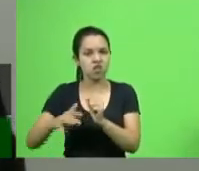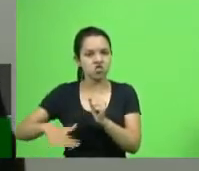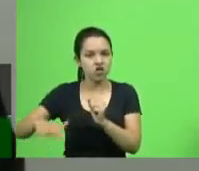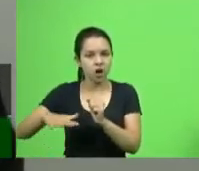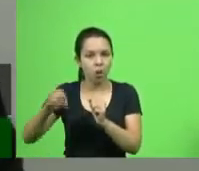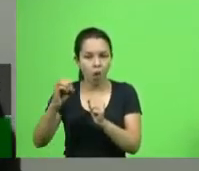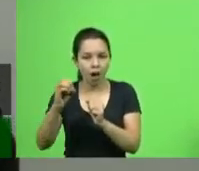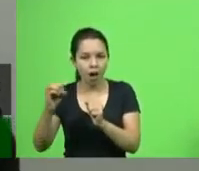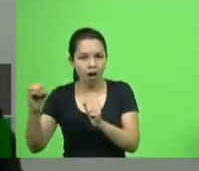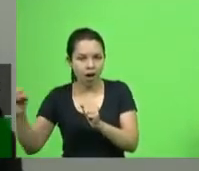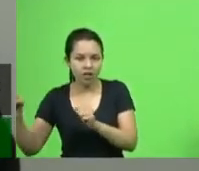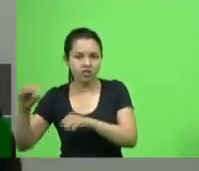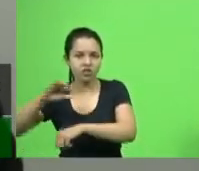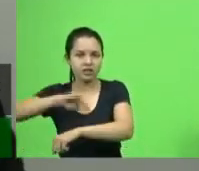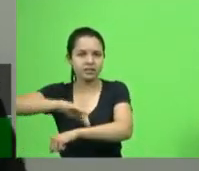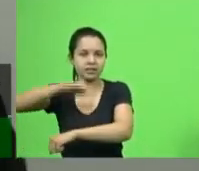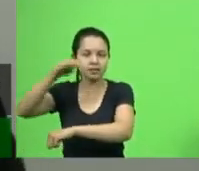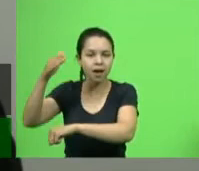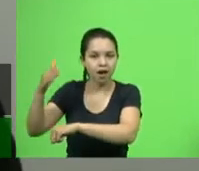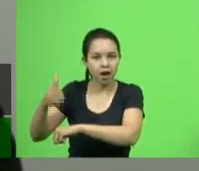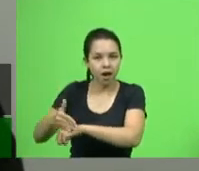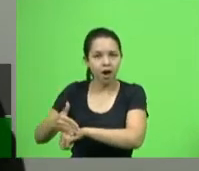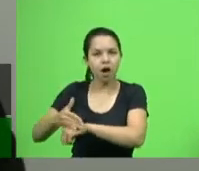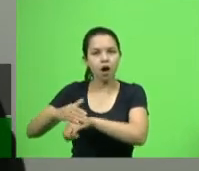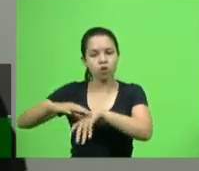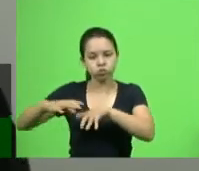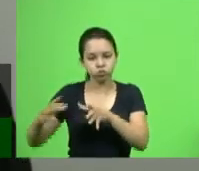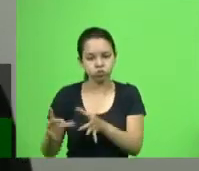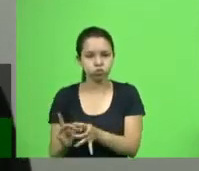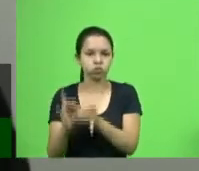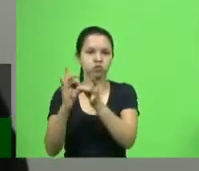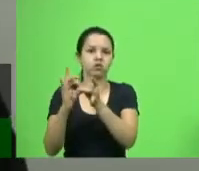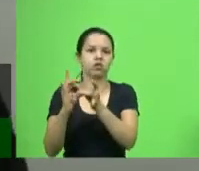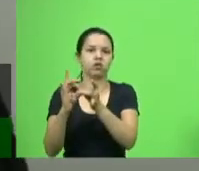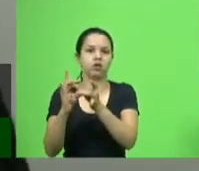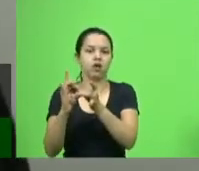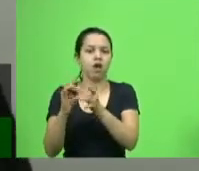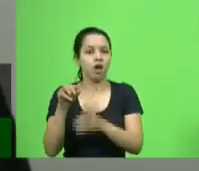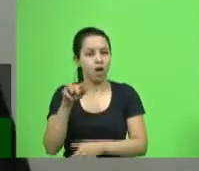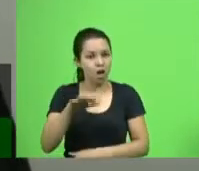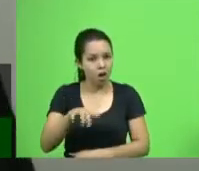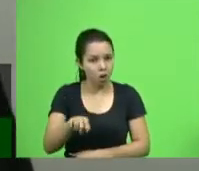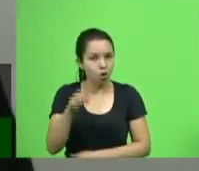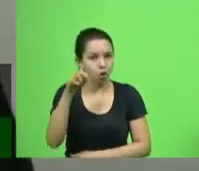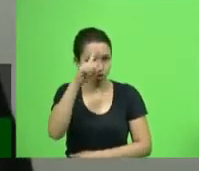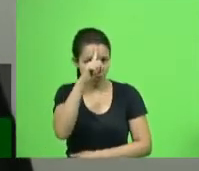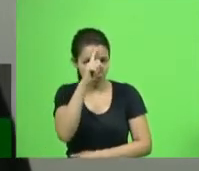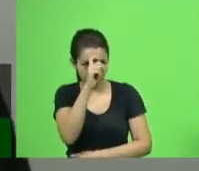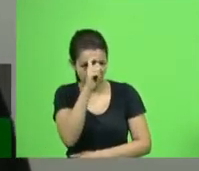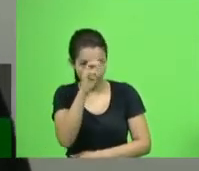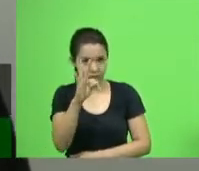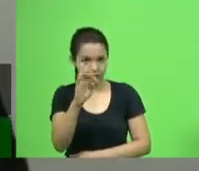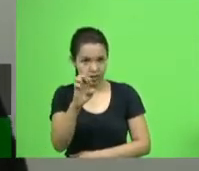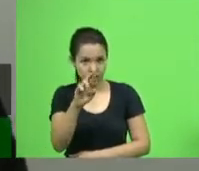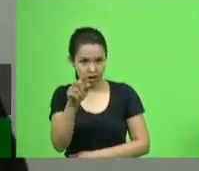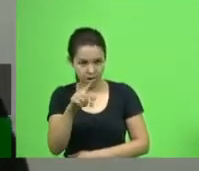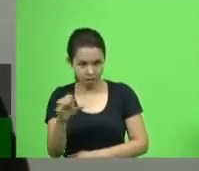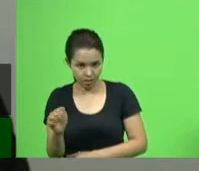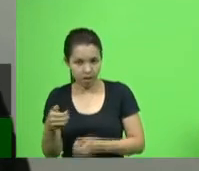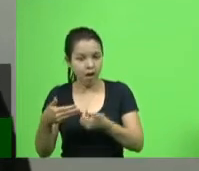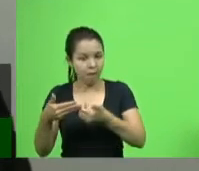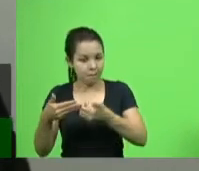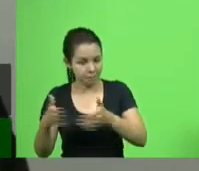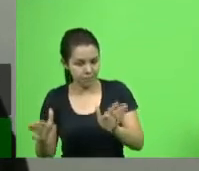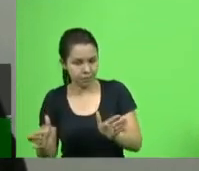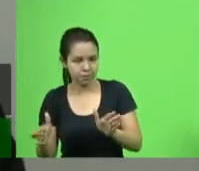Serra se unir, para que o Hospital Tereza Ramos, de fato, ele possa servir e ser aberto. Então, essa é a minha fala,